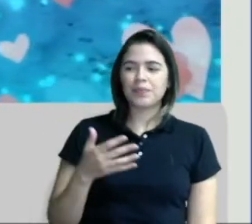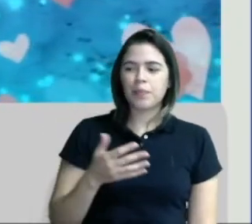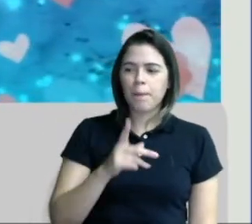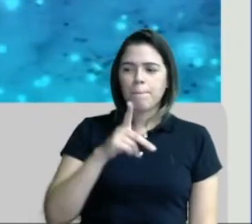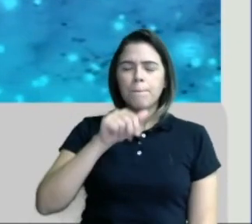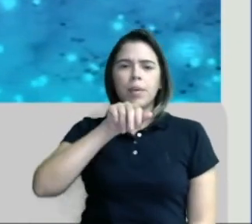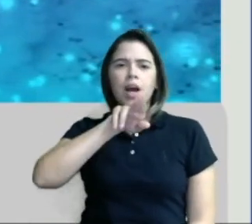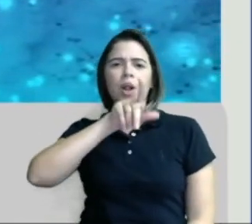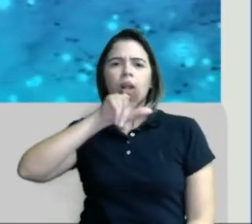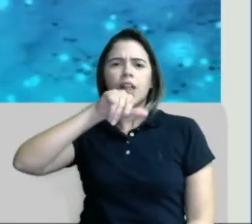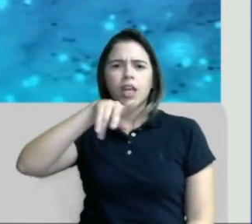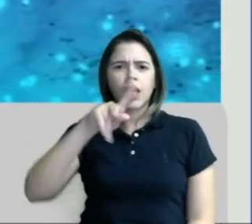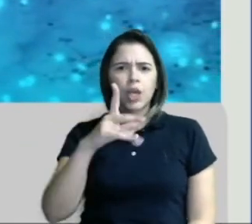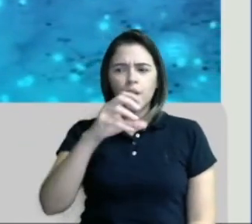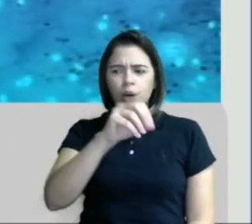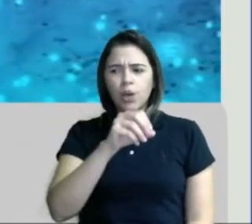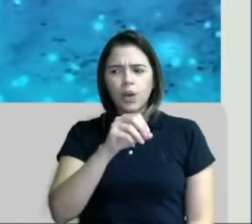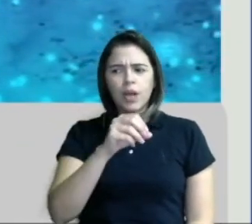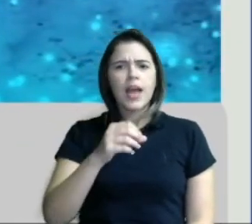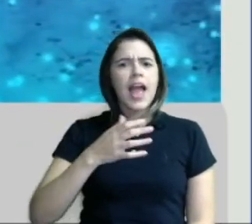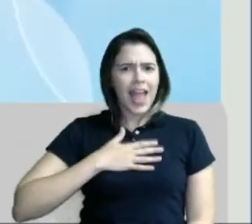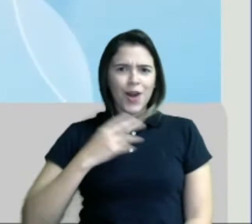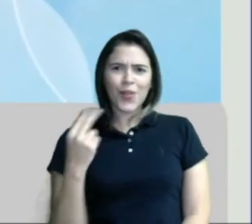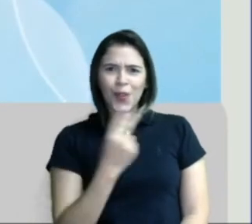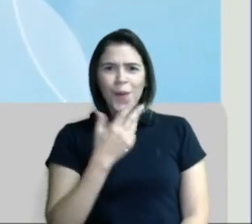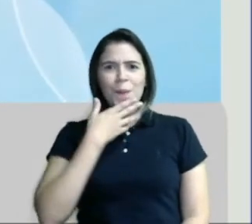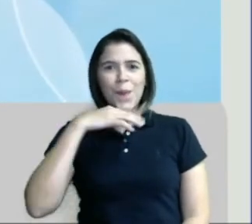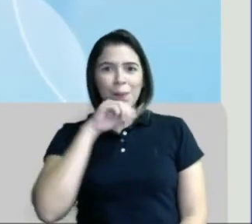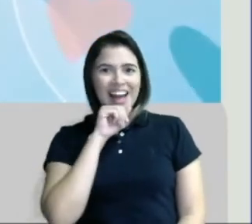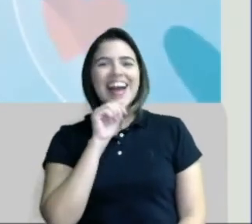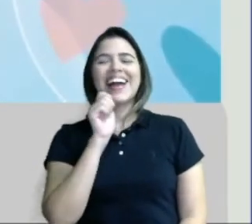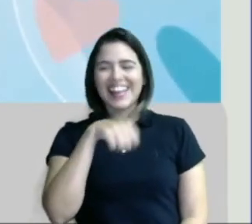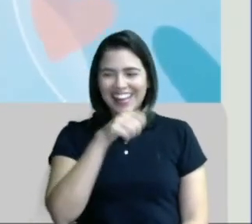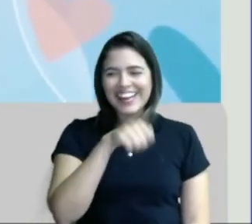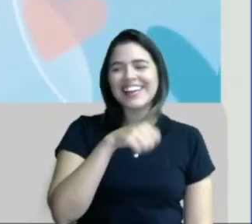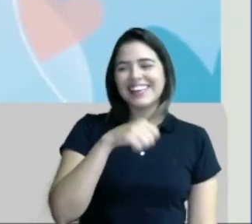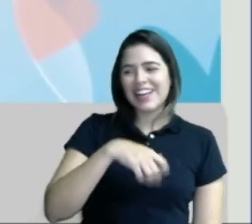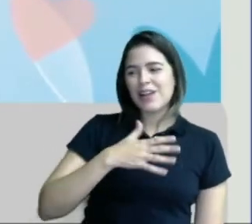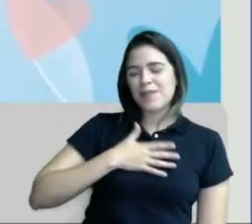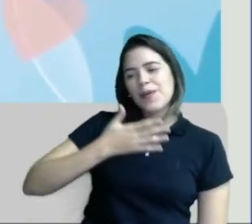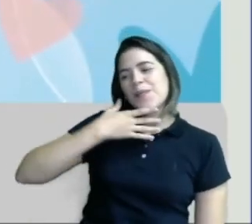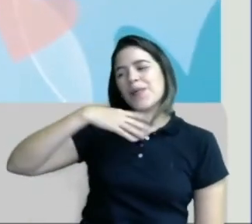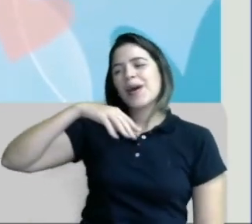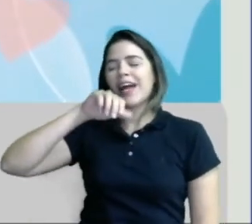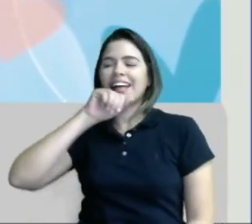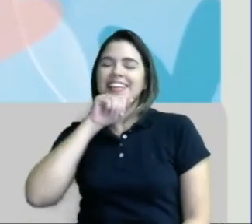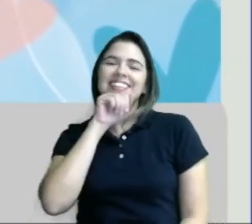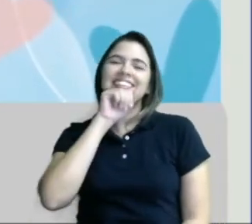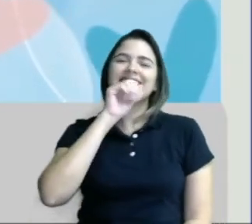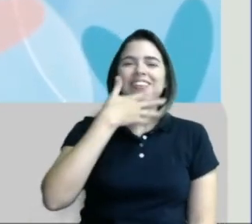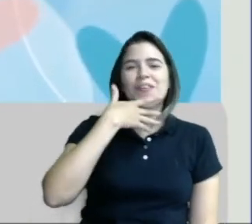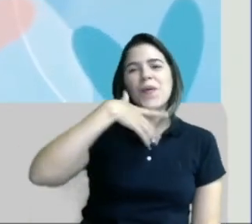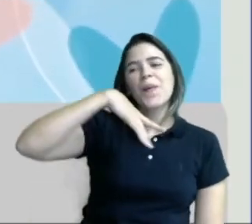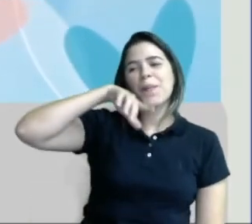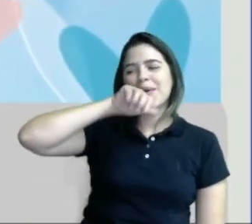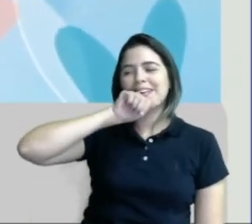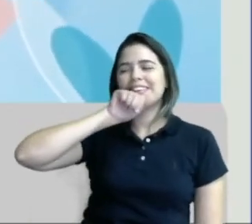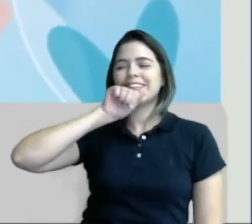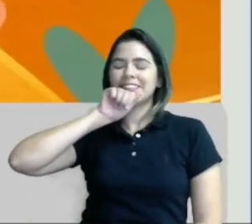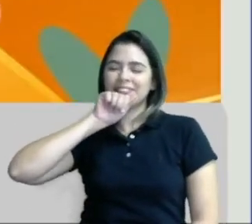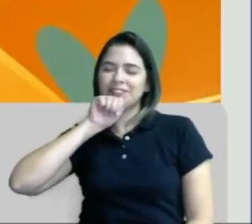Paulinho? É. Esse é o nome do meu pai. É o meu paizinho, paizinho, paizinho.